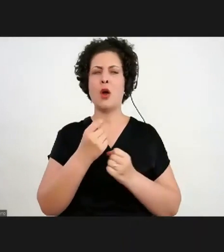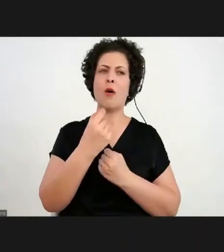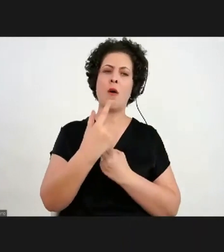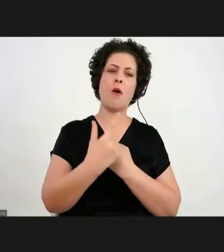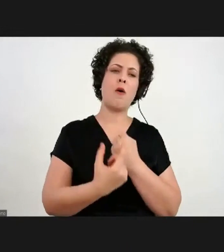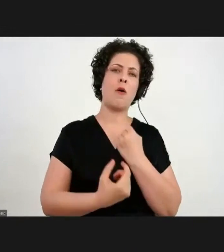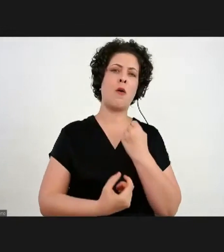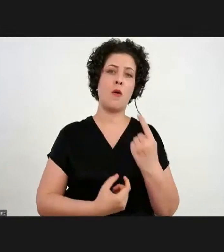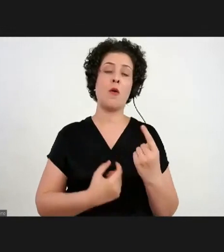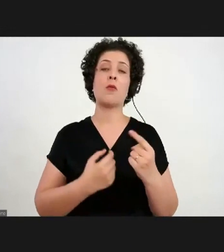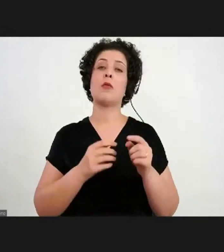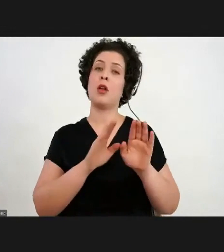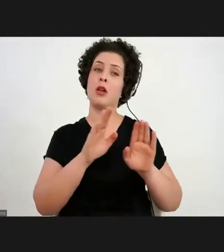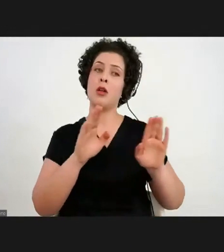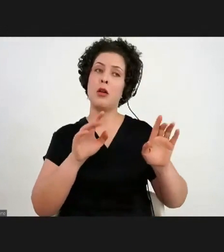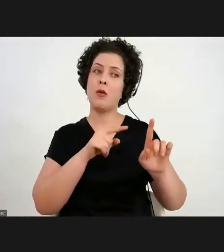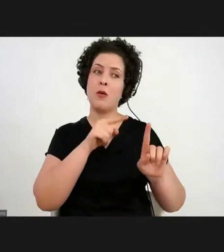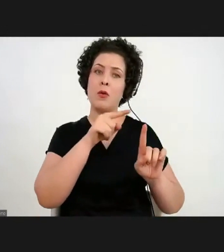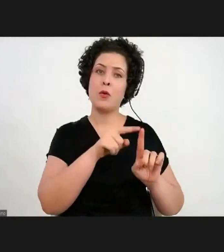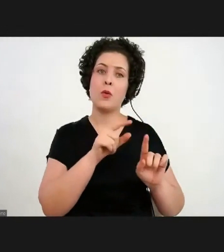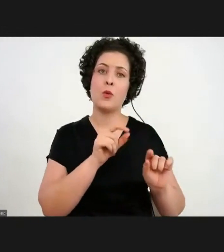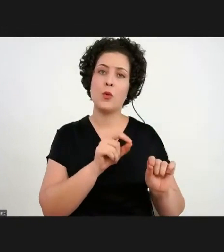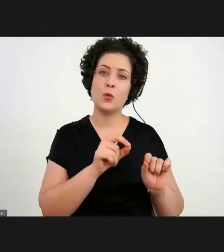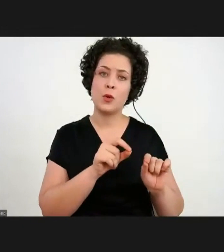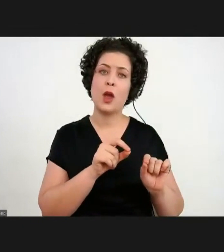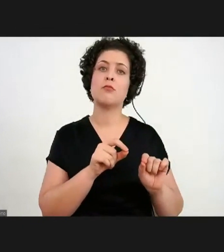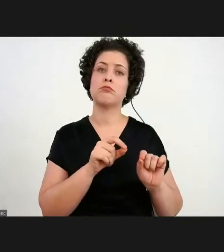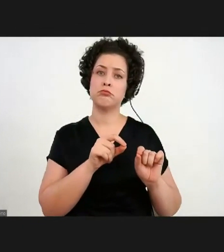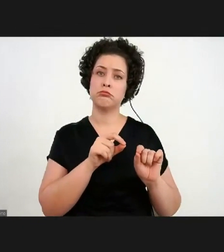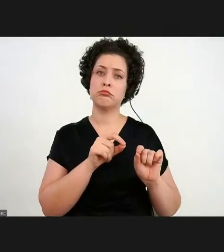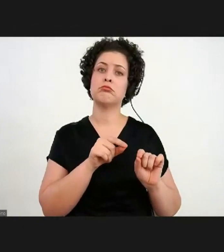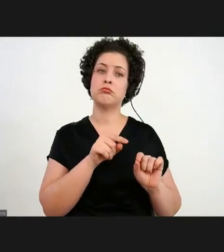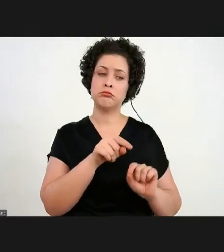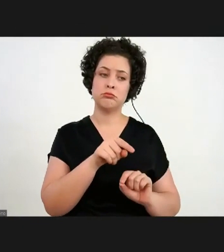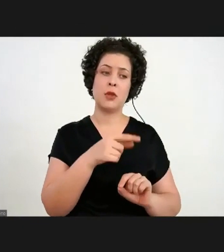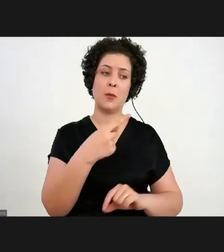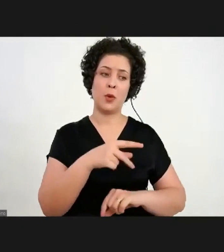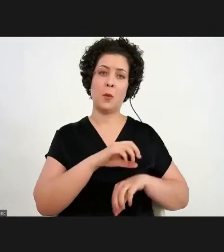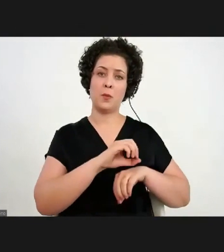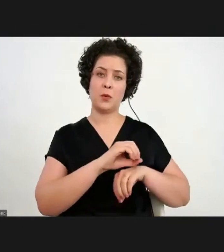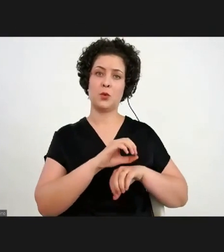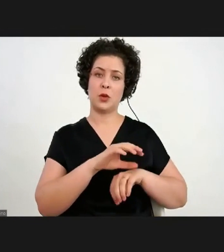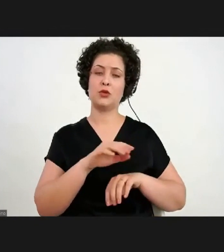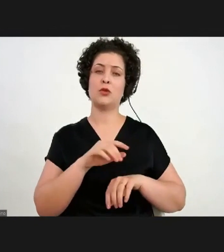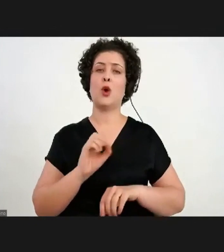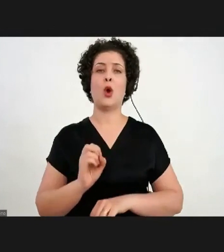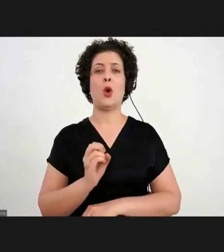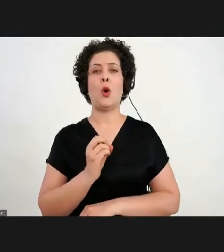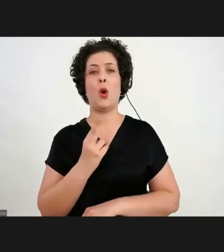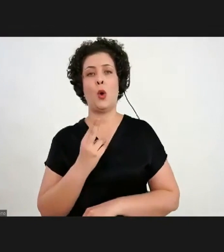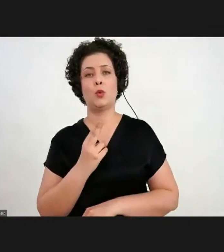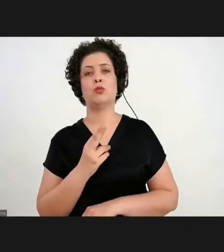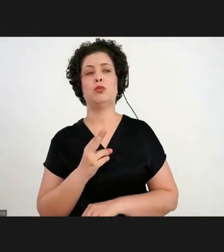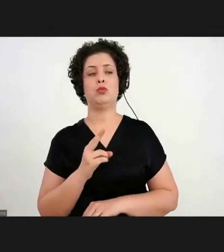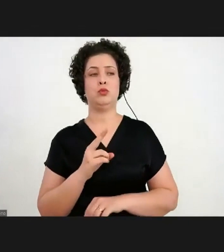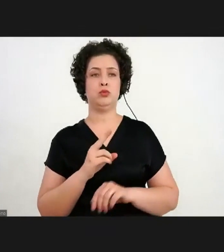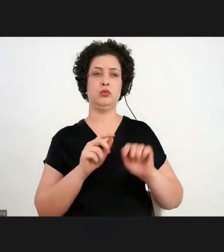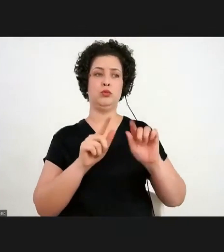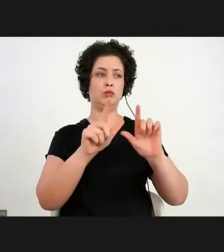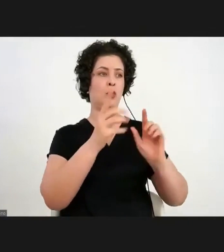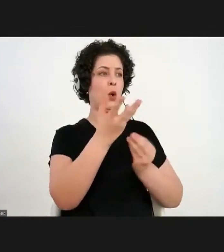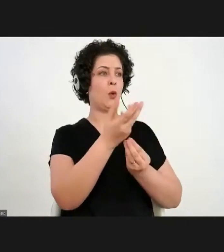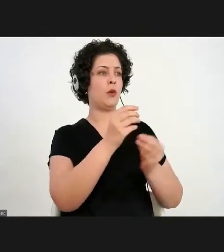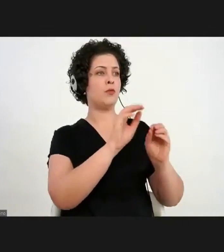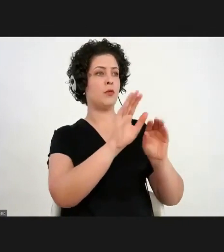exposições pensadas para serem trabalhadas pelo educativo, ou que são trabalhadas escolhendo obras que estão expostas,